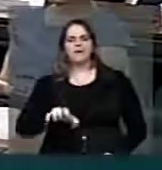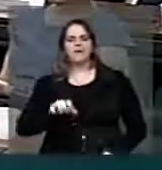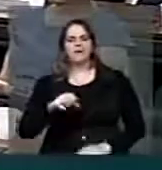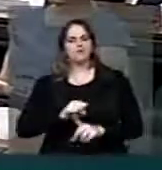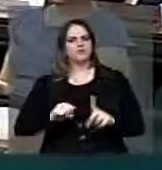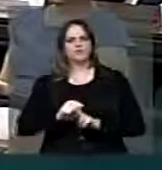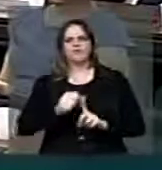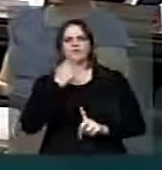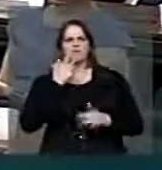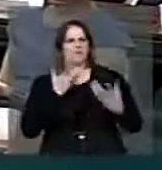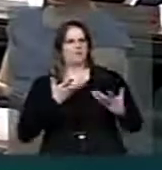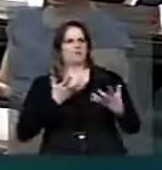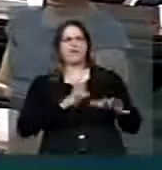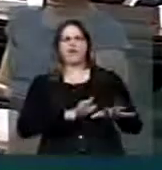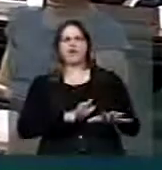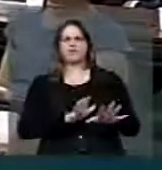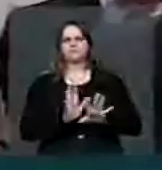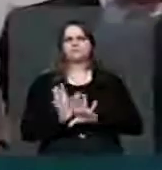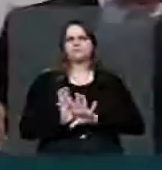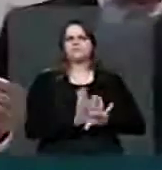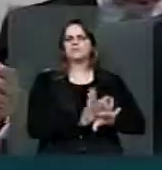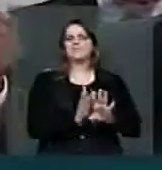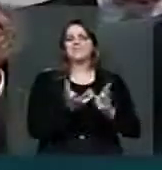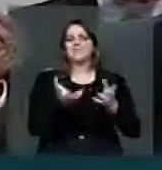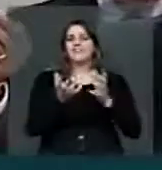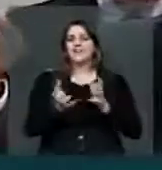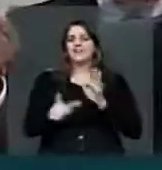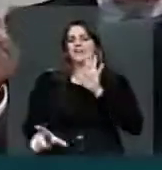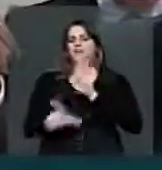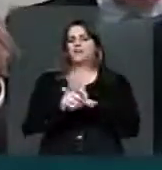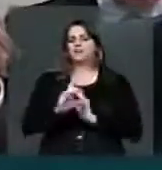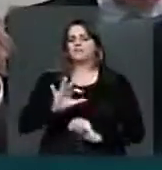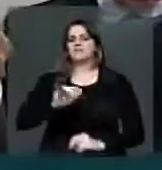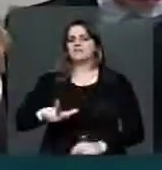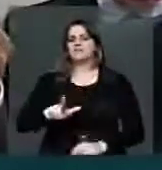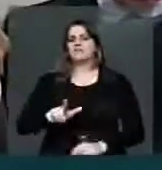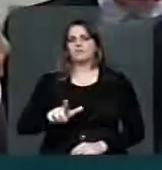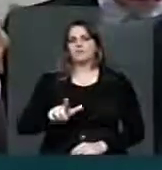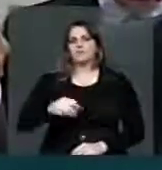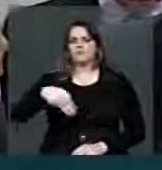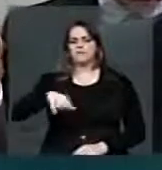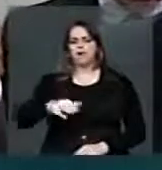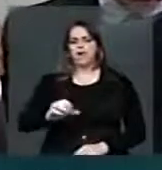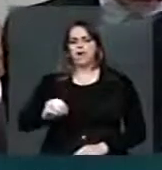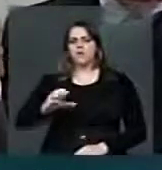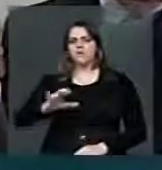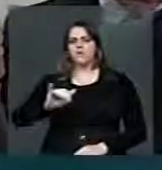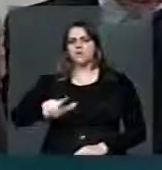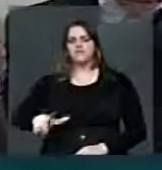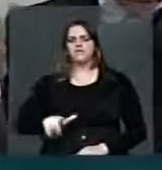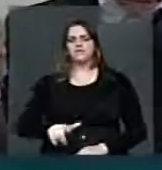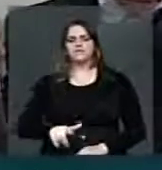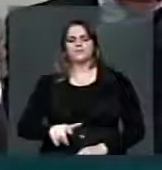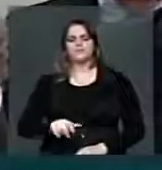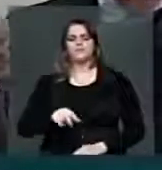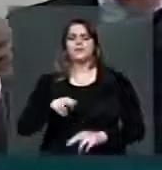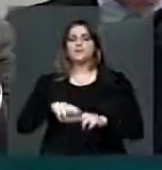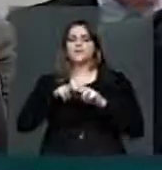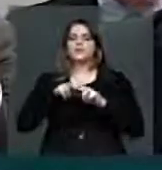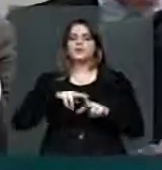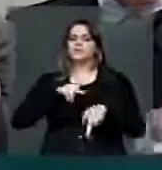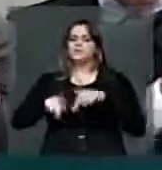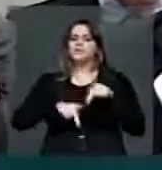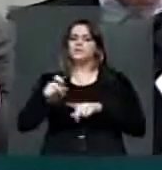sobre a internet, nós queremos um marco civil da internet. Aliás, esse próprio conceito, essa própria expressão foi cunhada pela